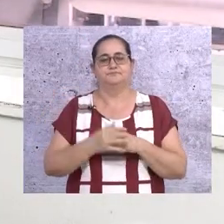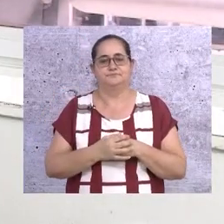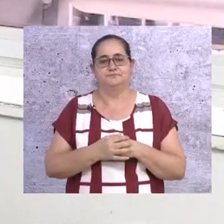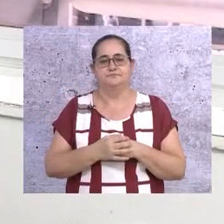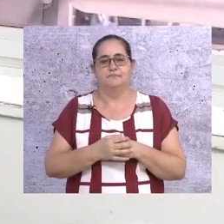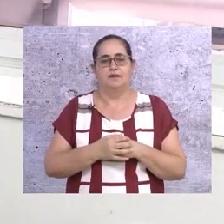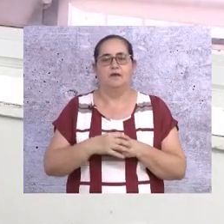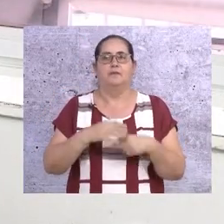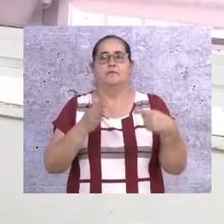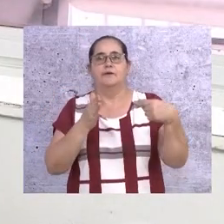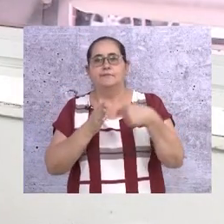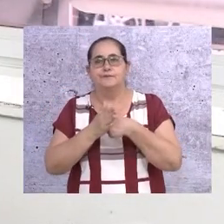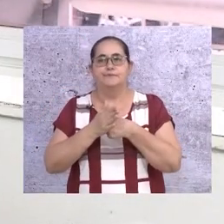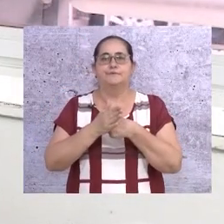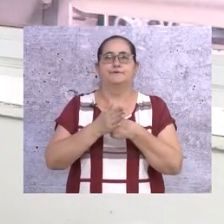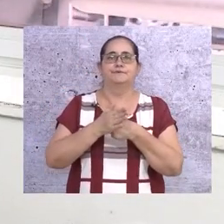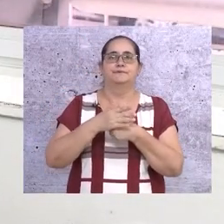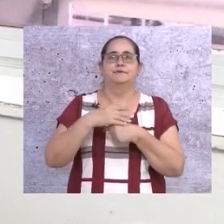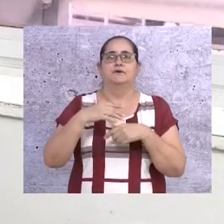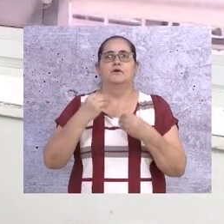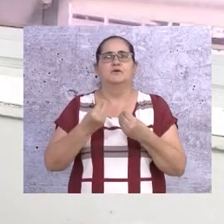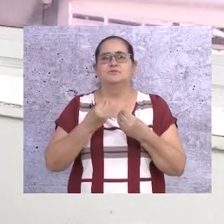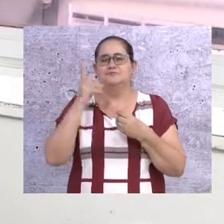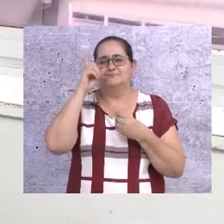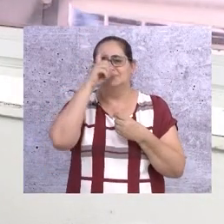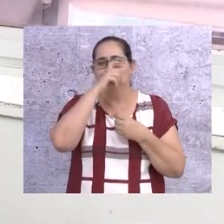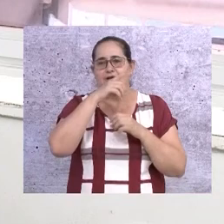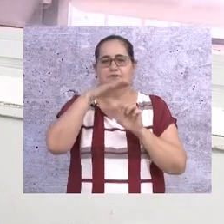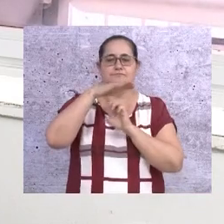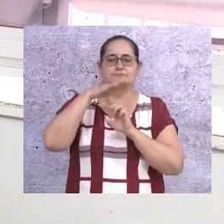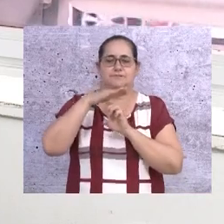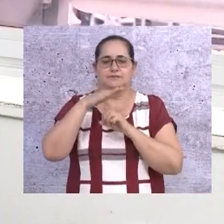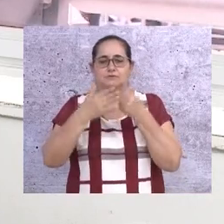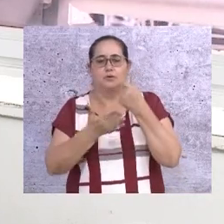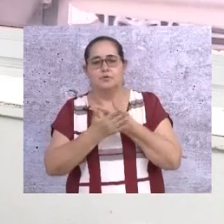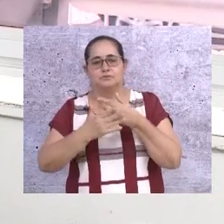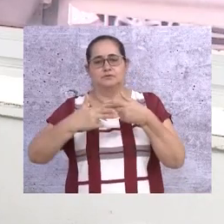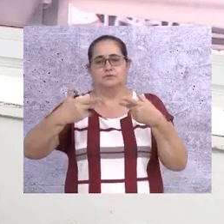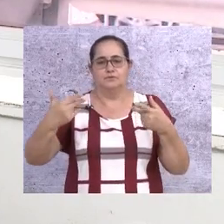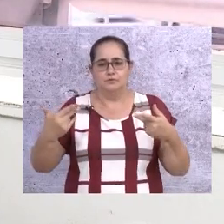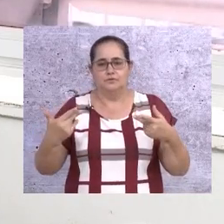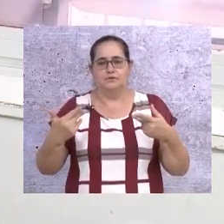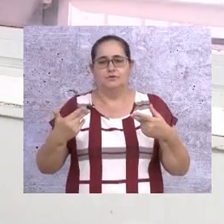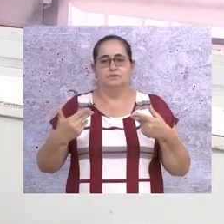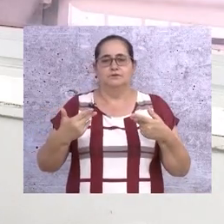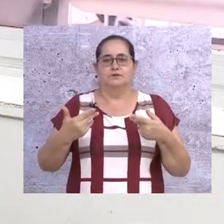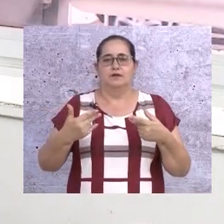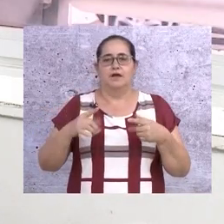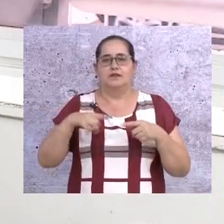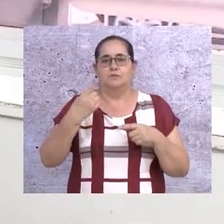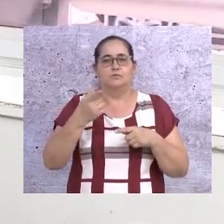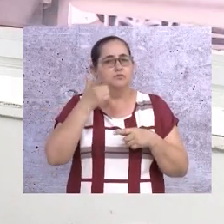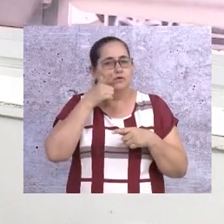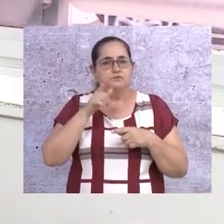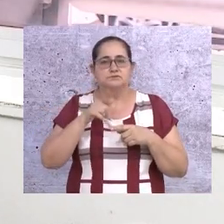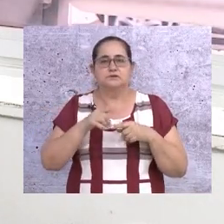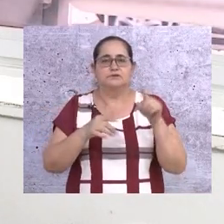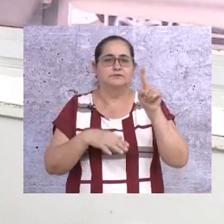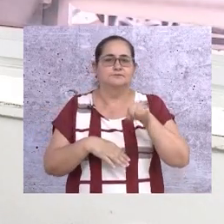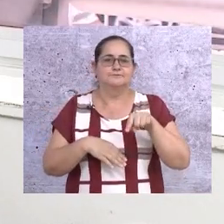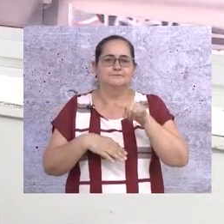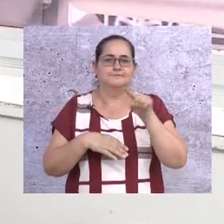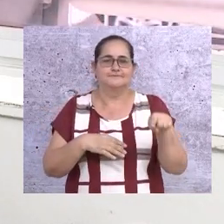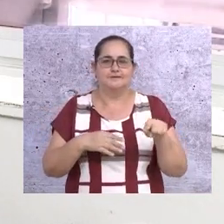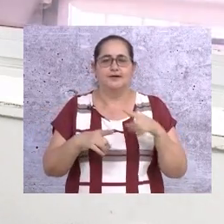nos procurar porque eles têm essa dificuldade de cancelamento em empresas de produtos, os serviços que eles adquirem e, às vezes, eles querem